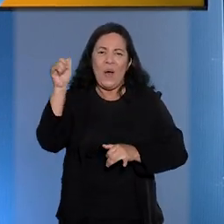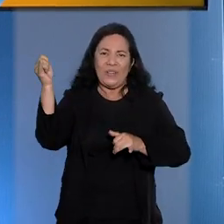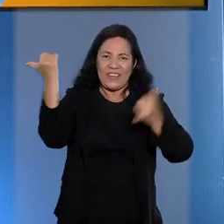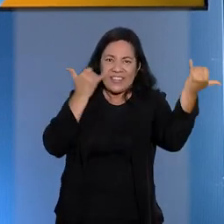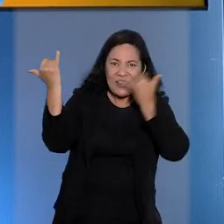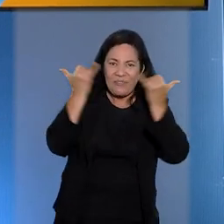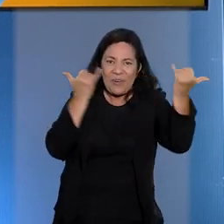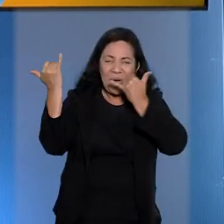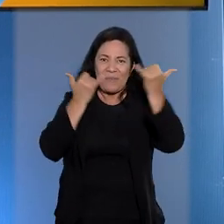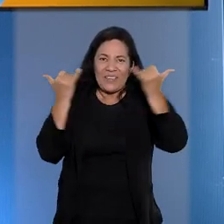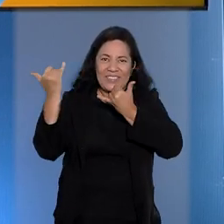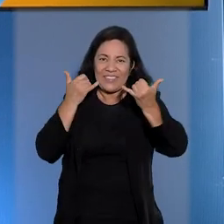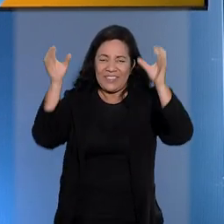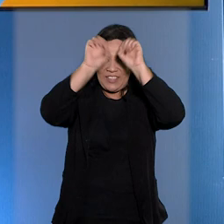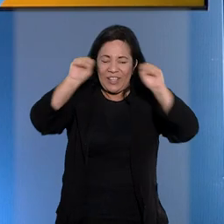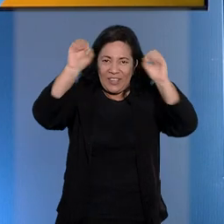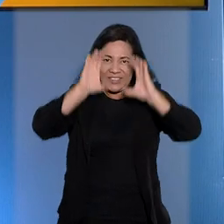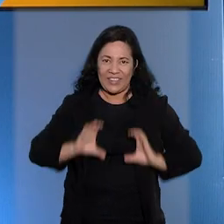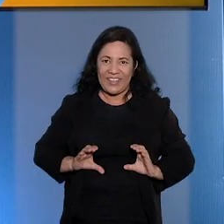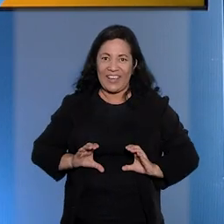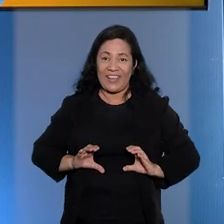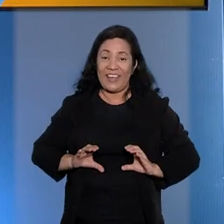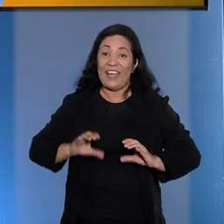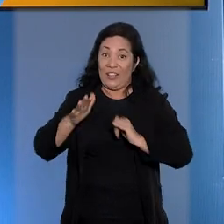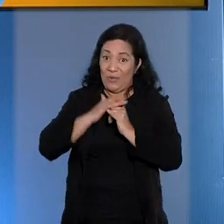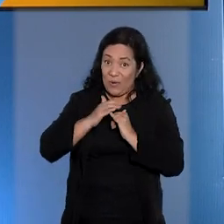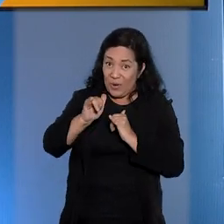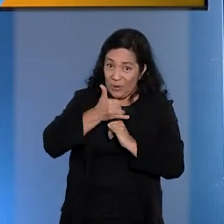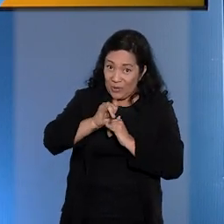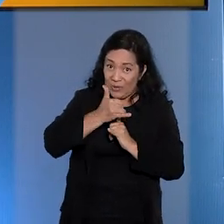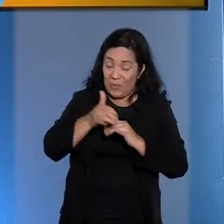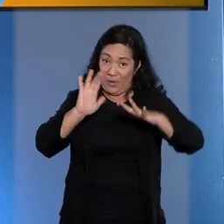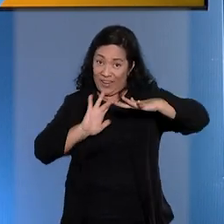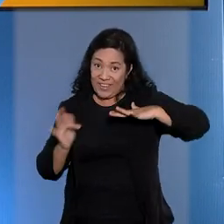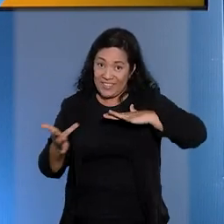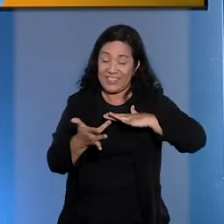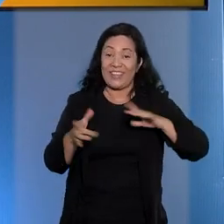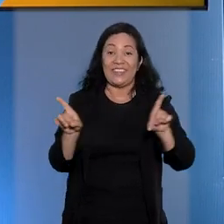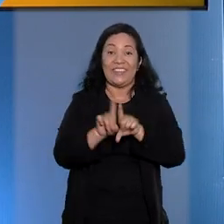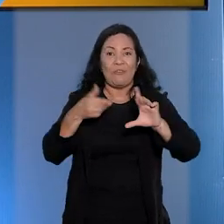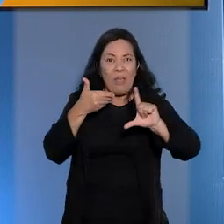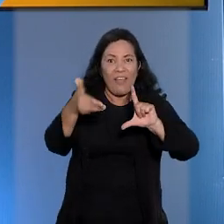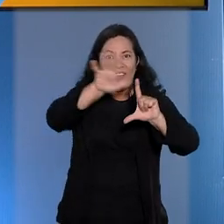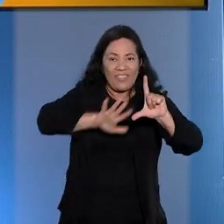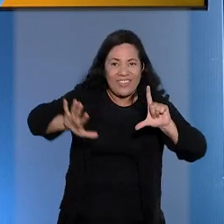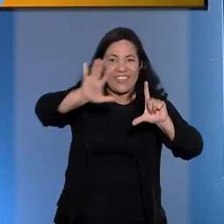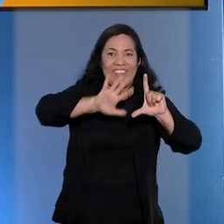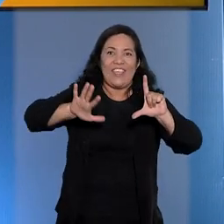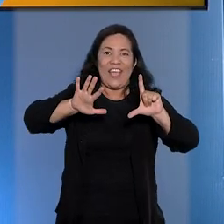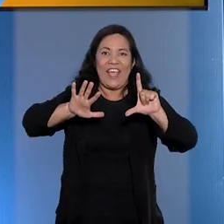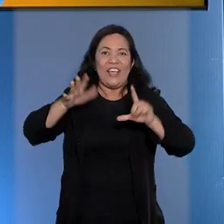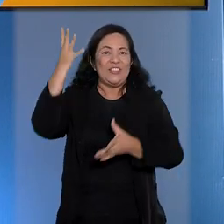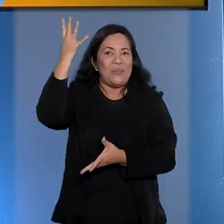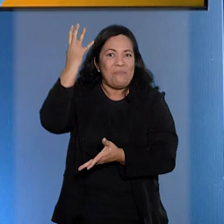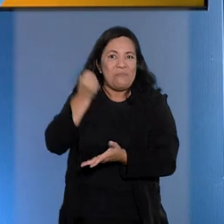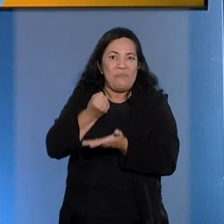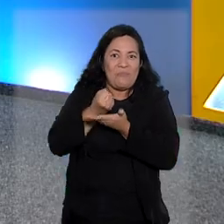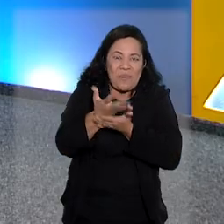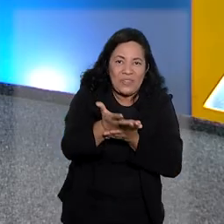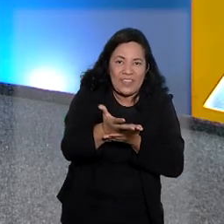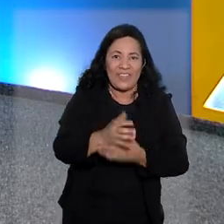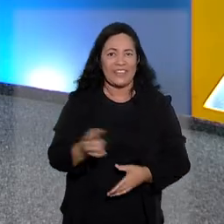informações do Tribunal da Cidadania no nosso canal do YouTube, nas redes sociais e nas plataformas de podcast.